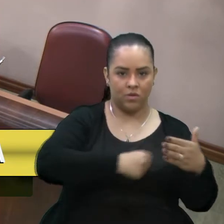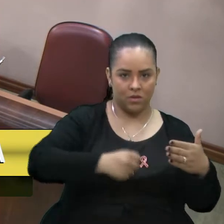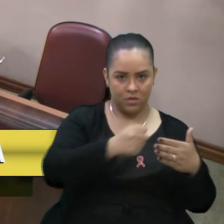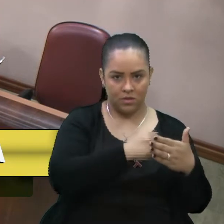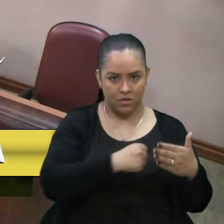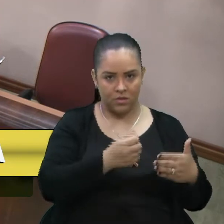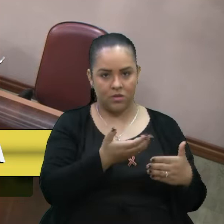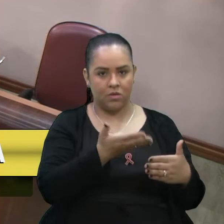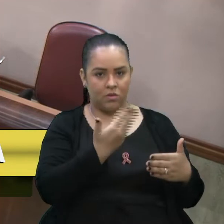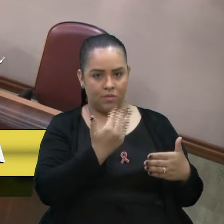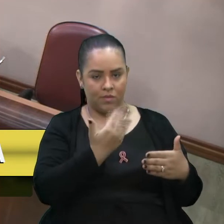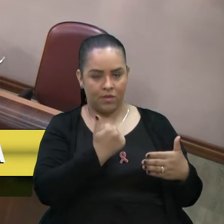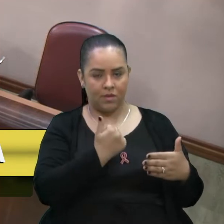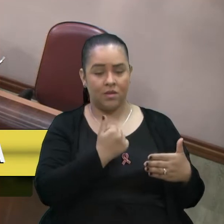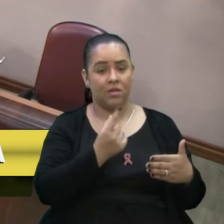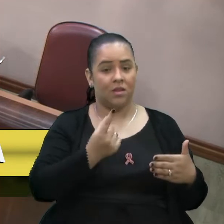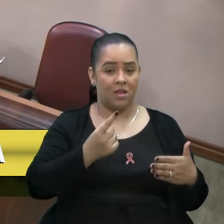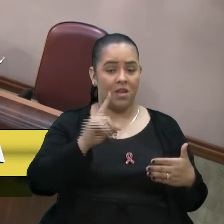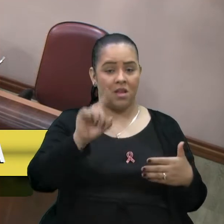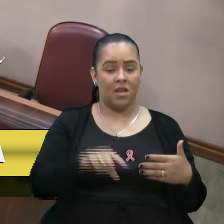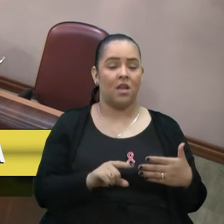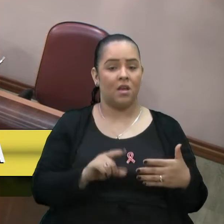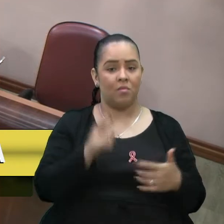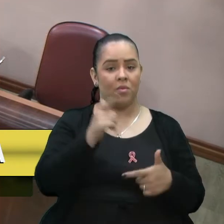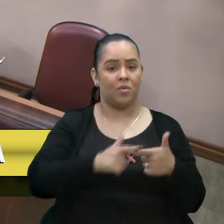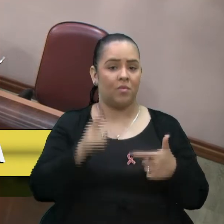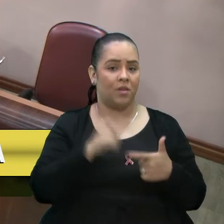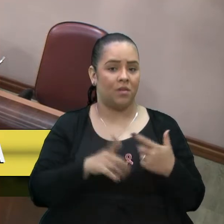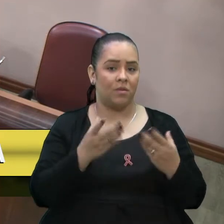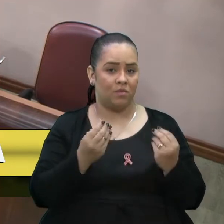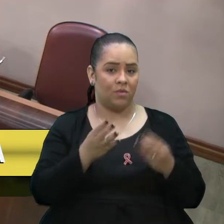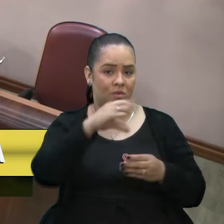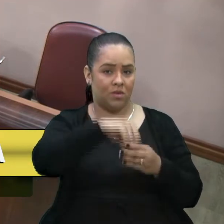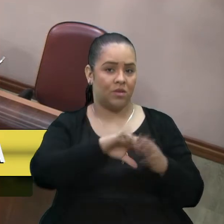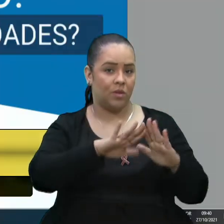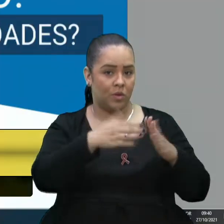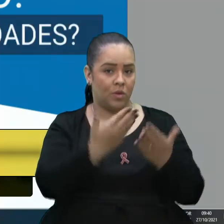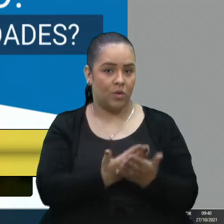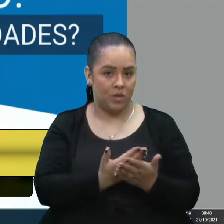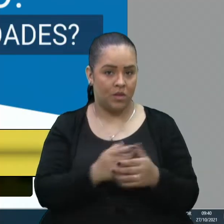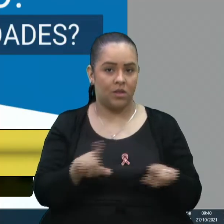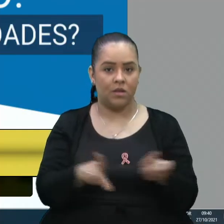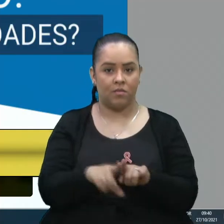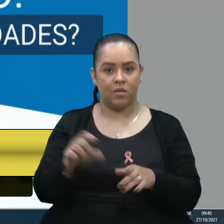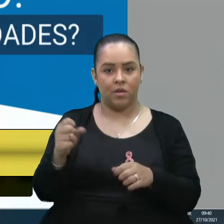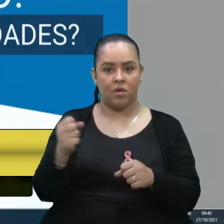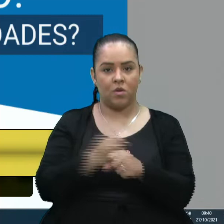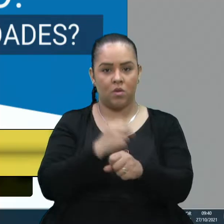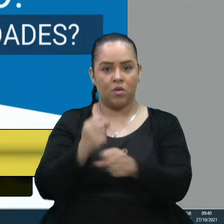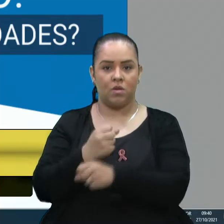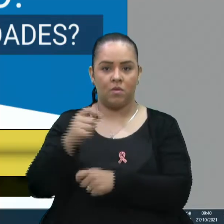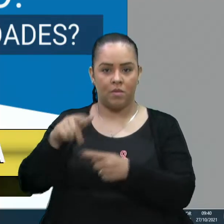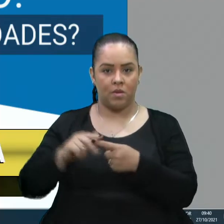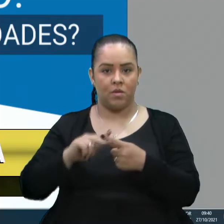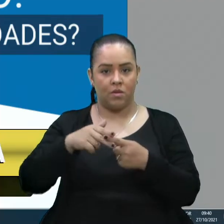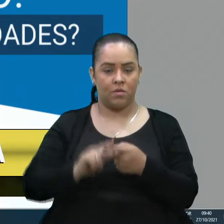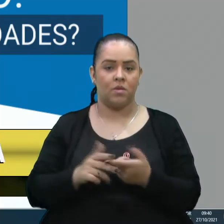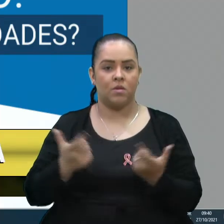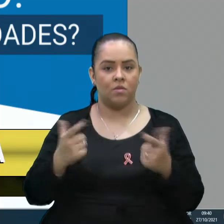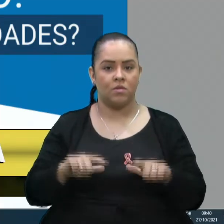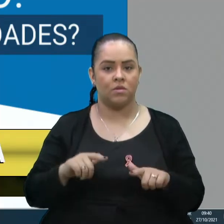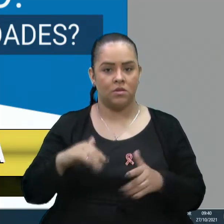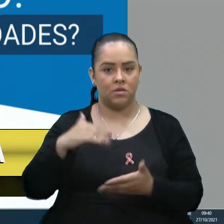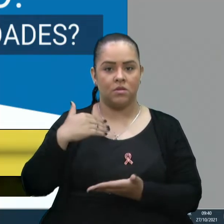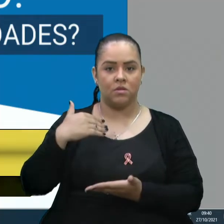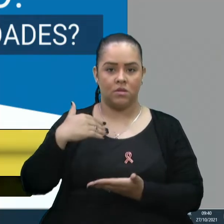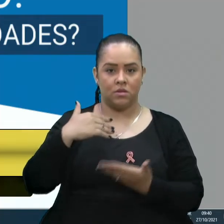é um caso que estamos com bastante problemas, principalmente nas escolas. A construção e a manutenção. E é onde a Secretaria